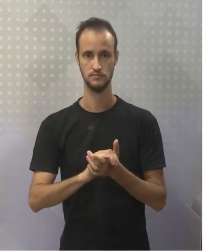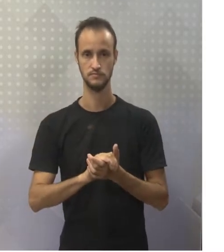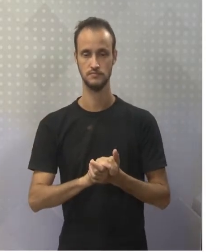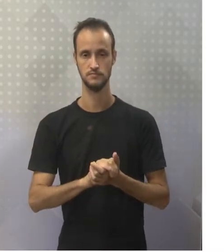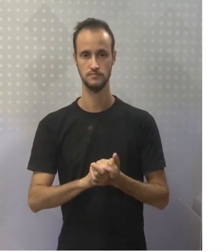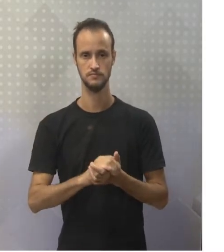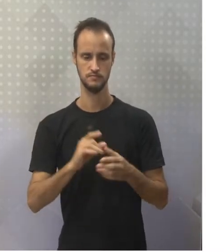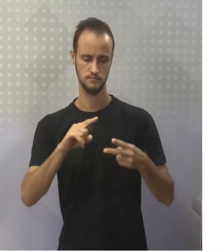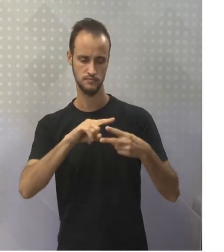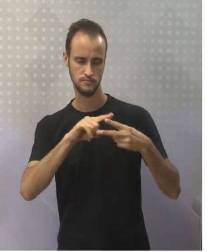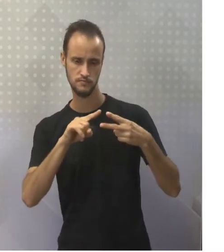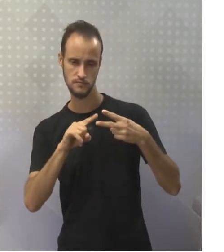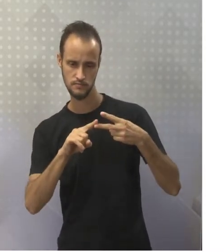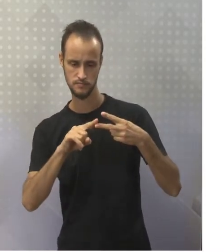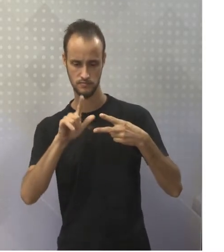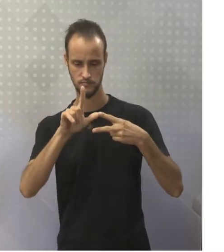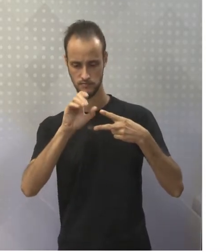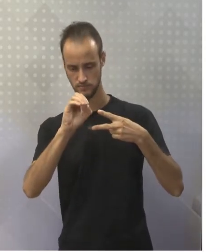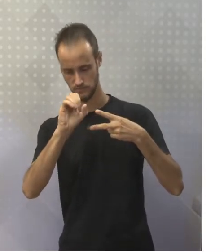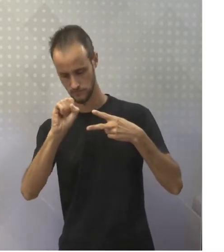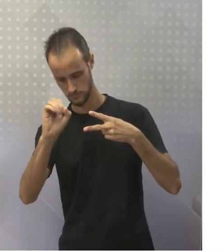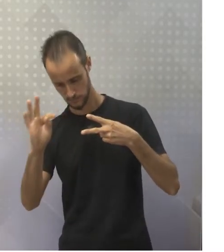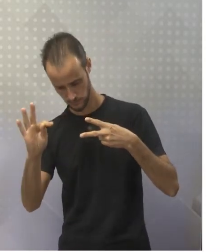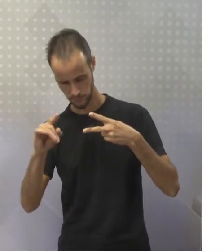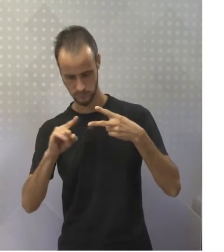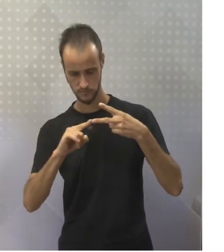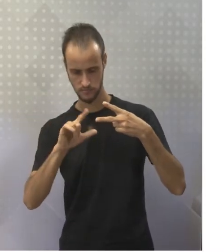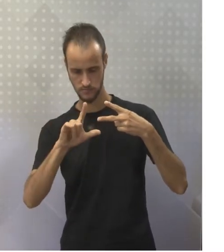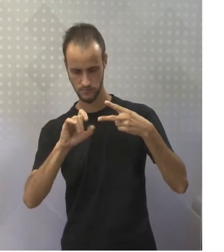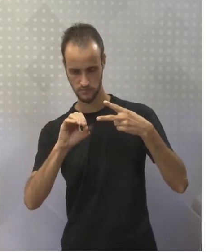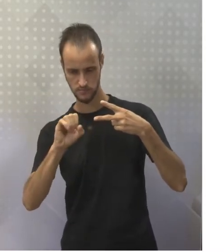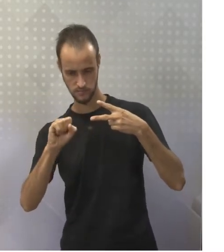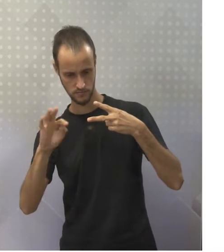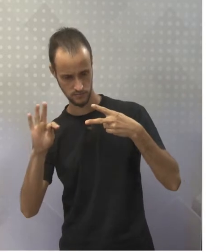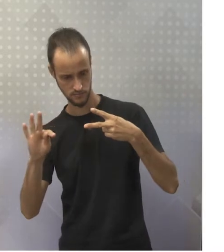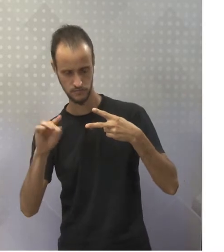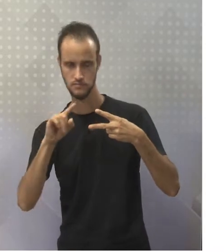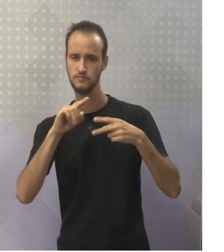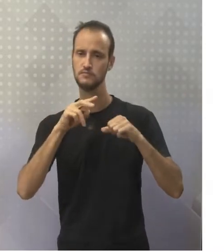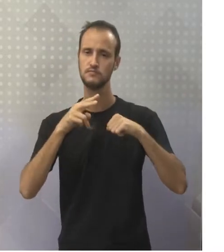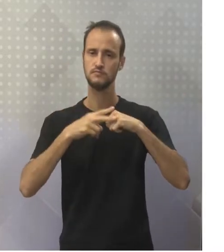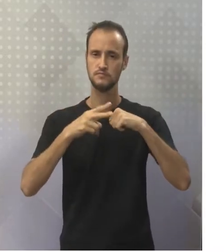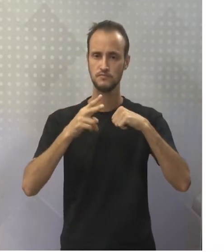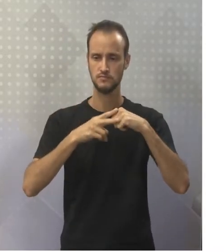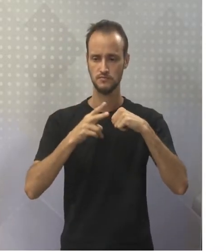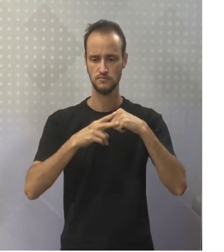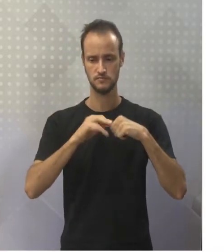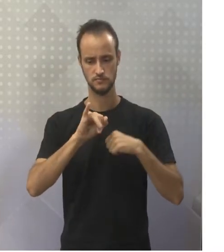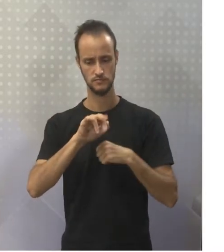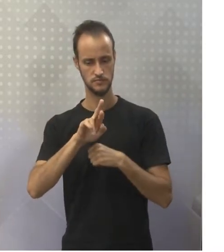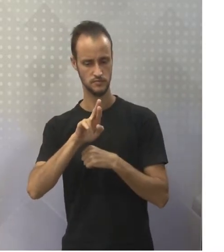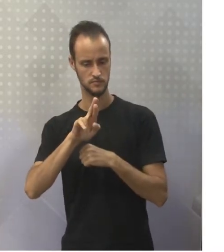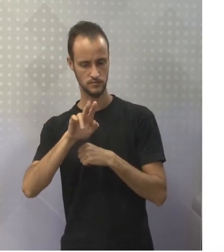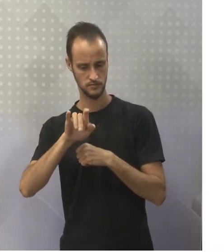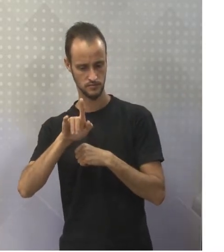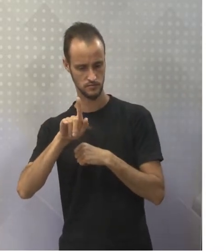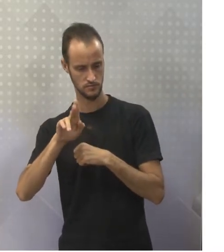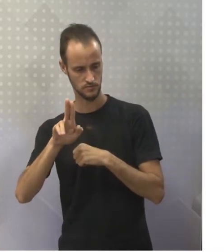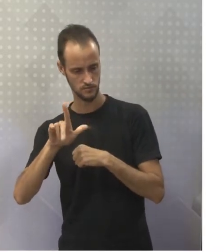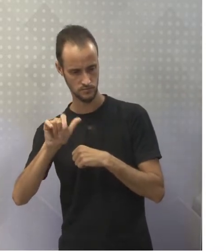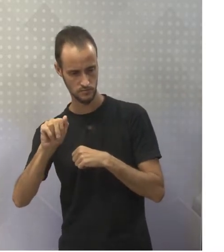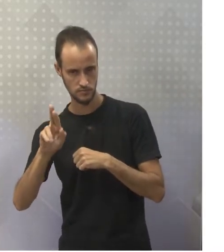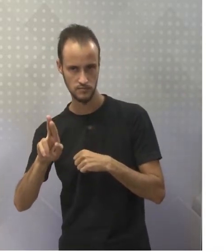ele tem duas faces iguais, duas formas iguais, eu diria que esse verbo é um verbo irregular do tipo before. Ok?